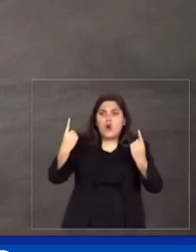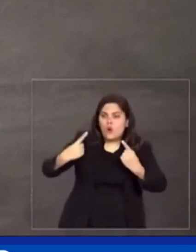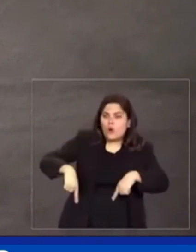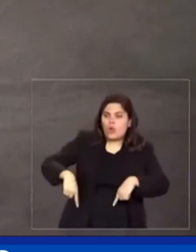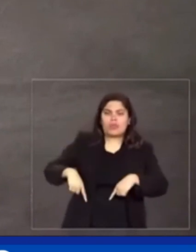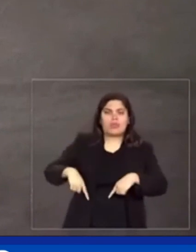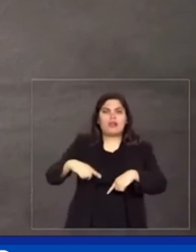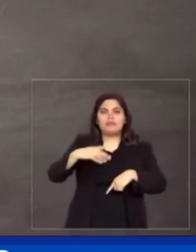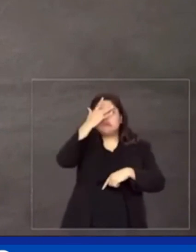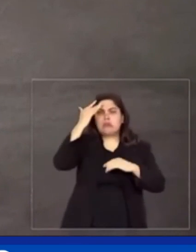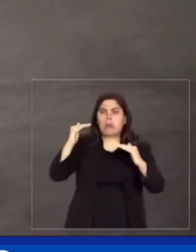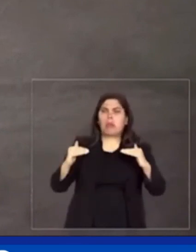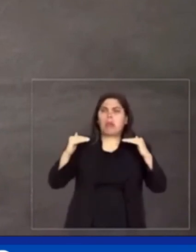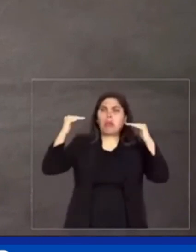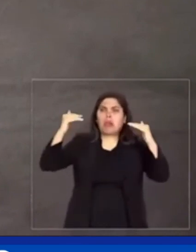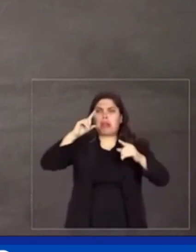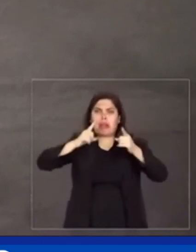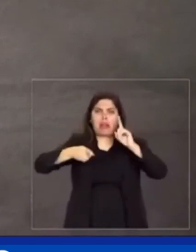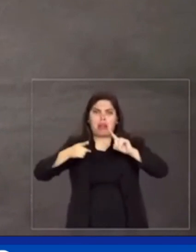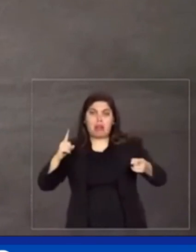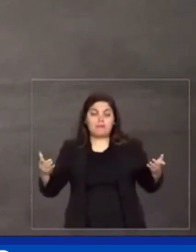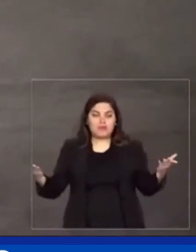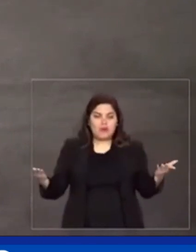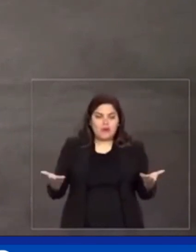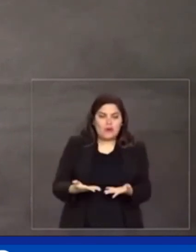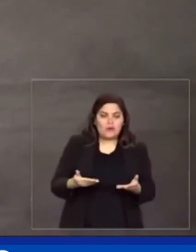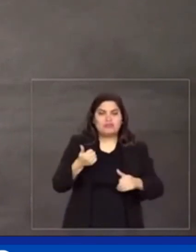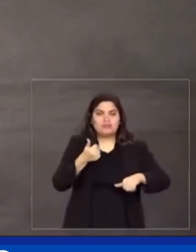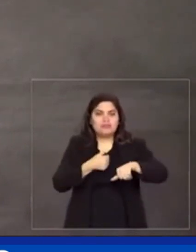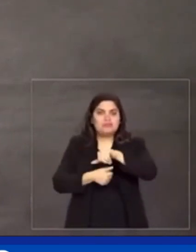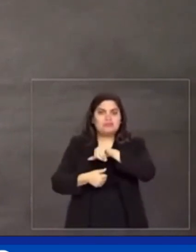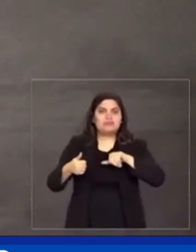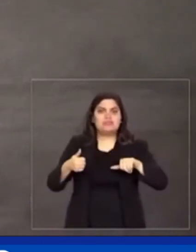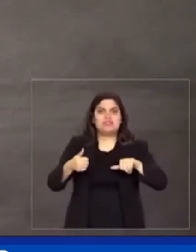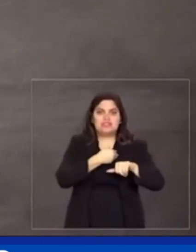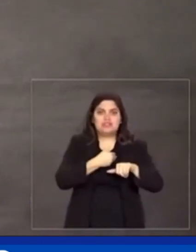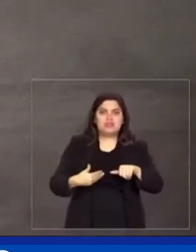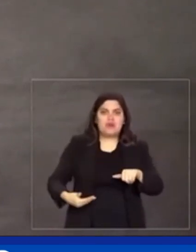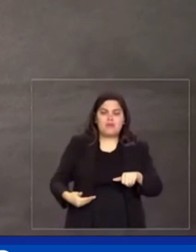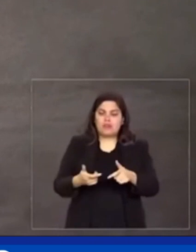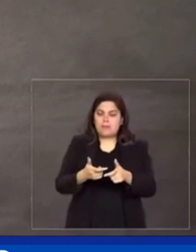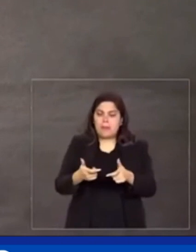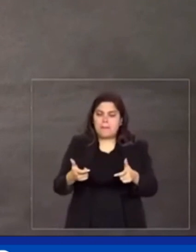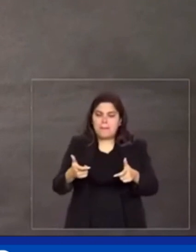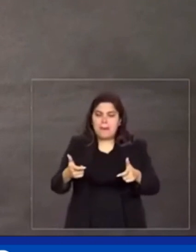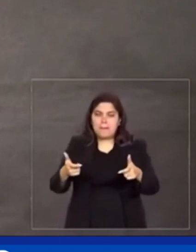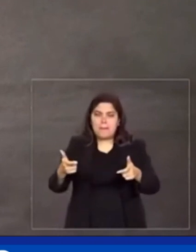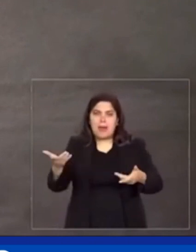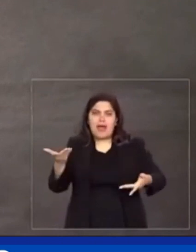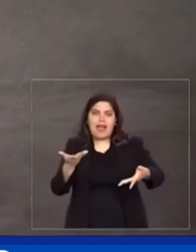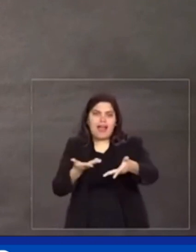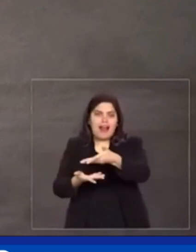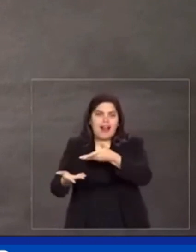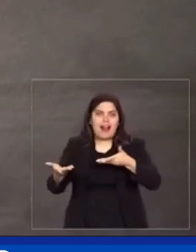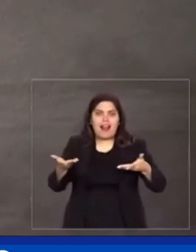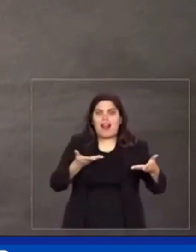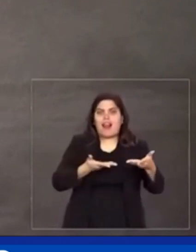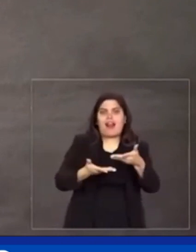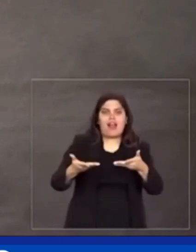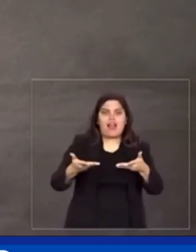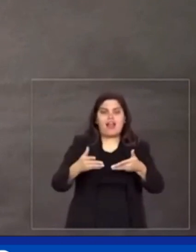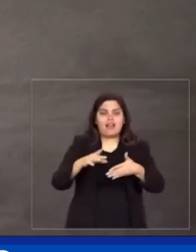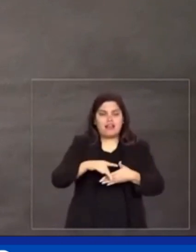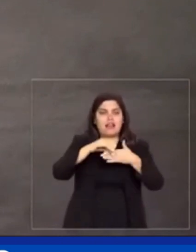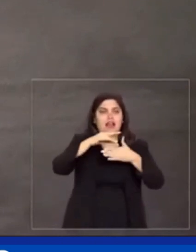que hoje, na transição de governo, se amplia para outras legendas e fortalece o protagonismo de